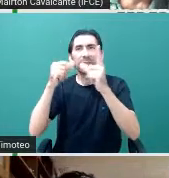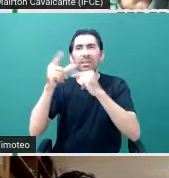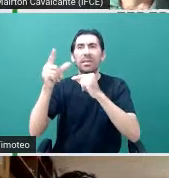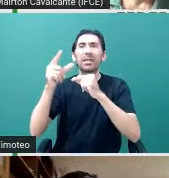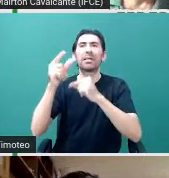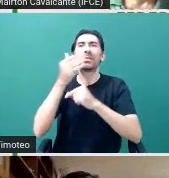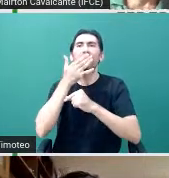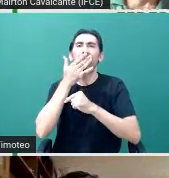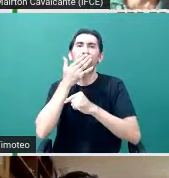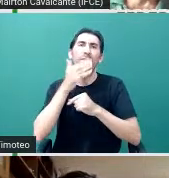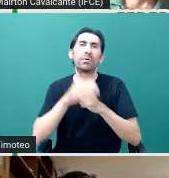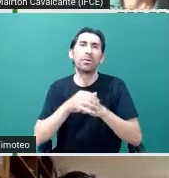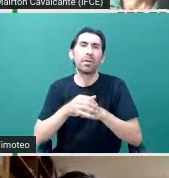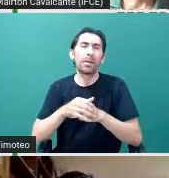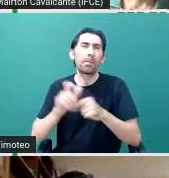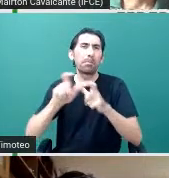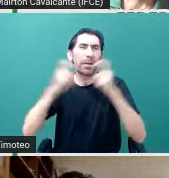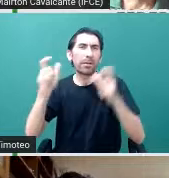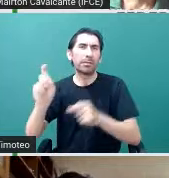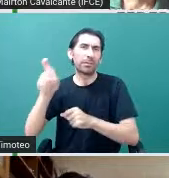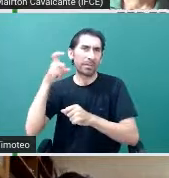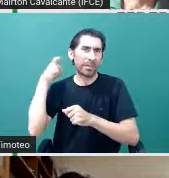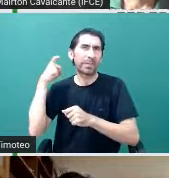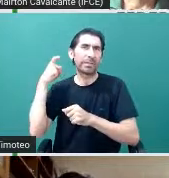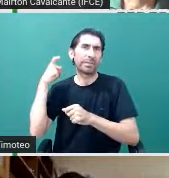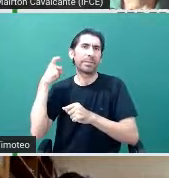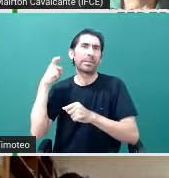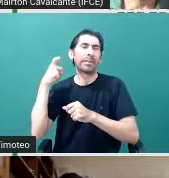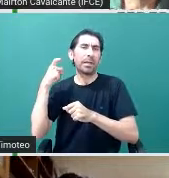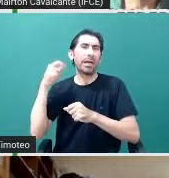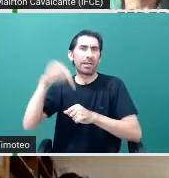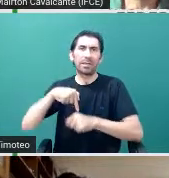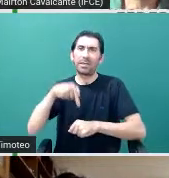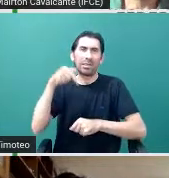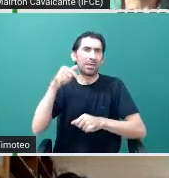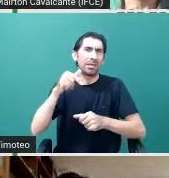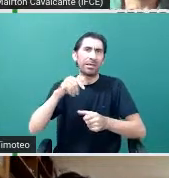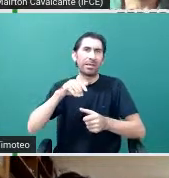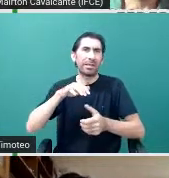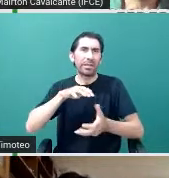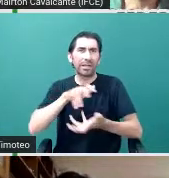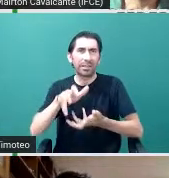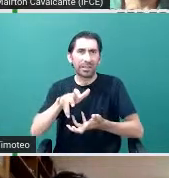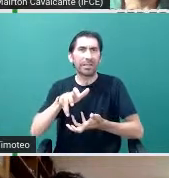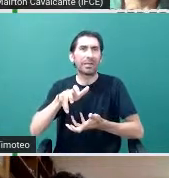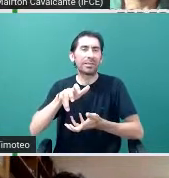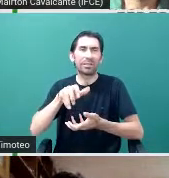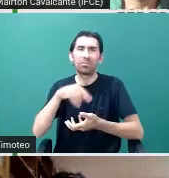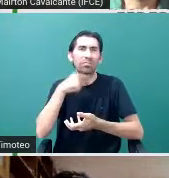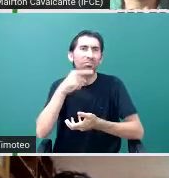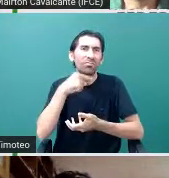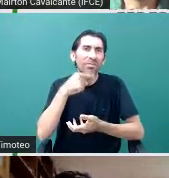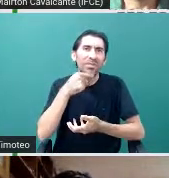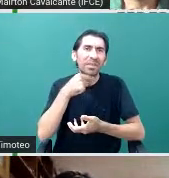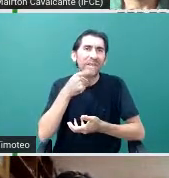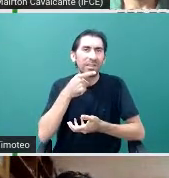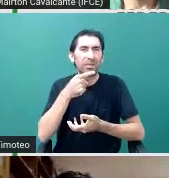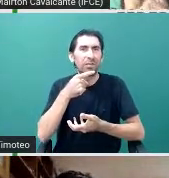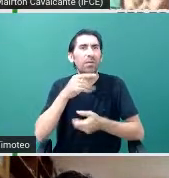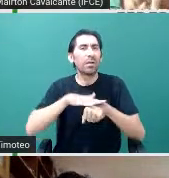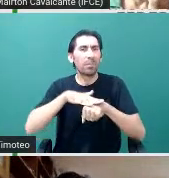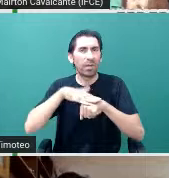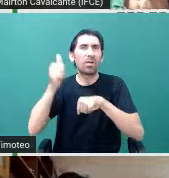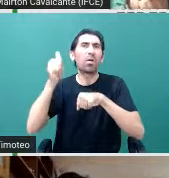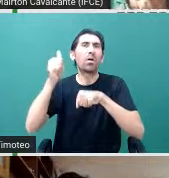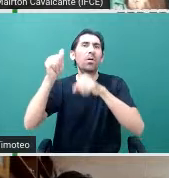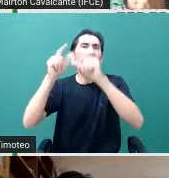fortes do que se pode fazer em laboratório aqui na Terra. Aqui mostra também muito mais detalhes do que eu